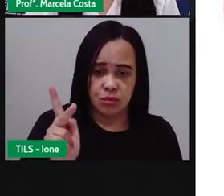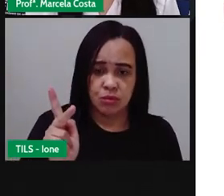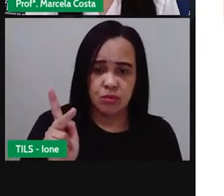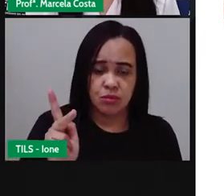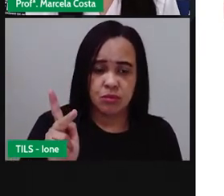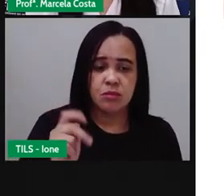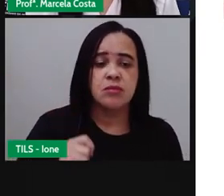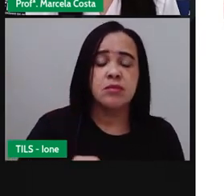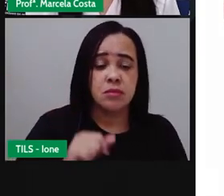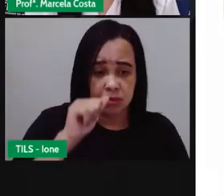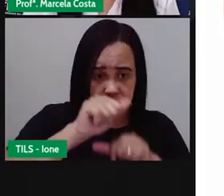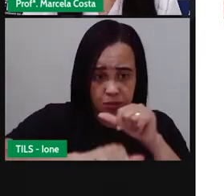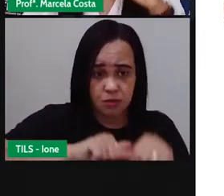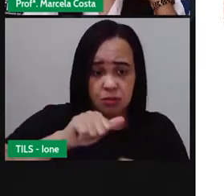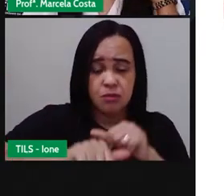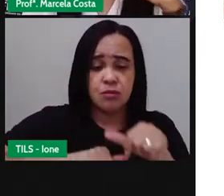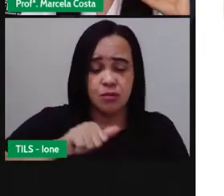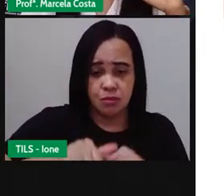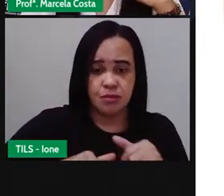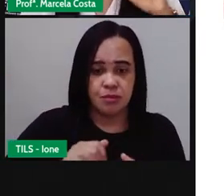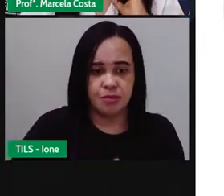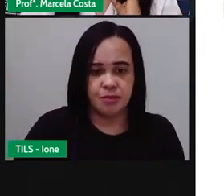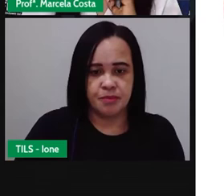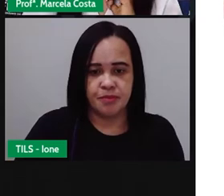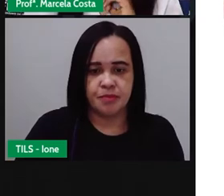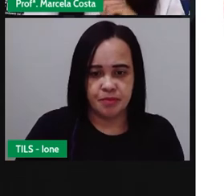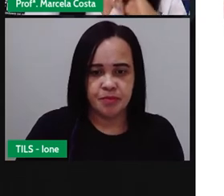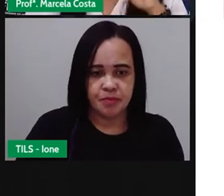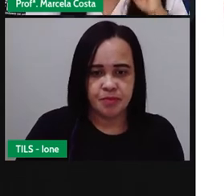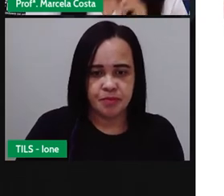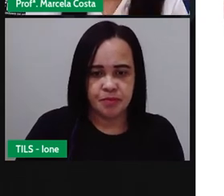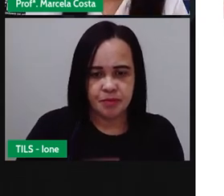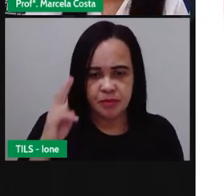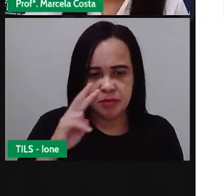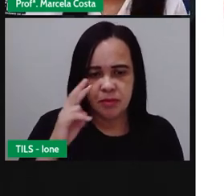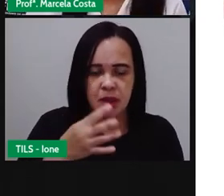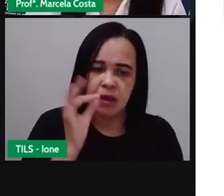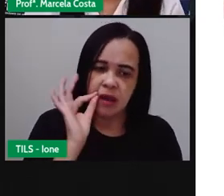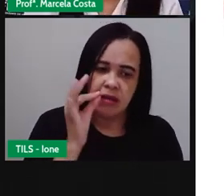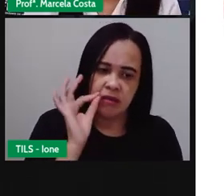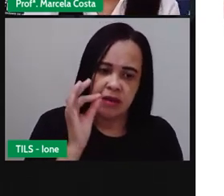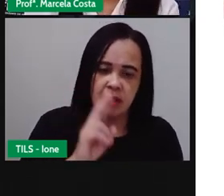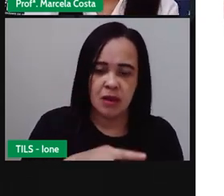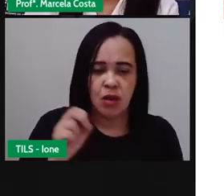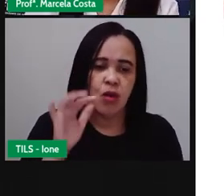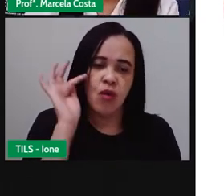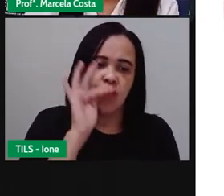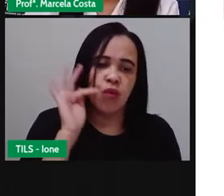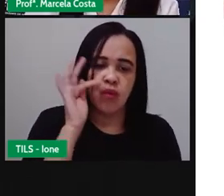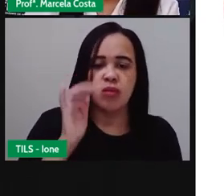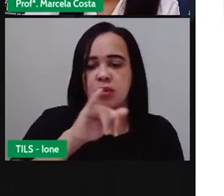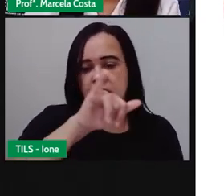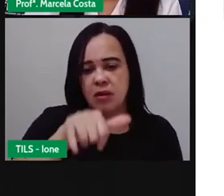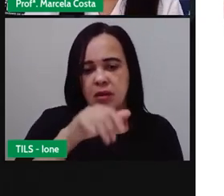jabuticaba, ó. Não lembra para a gente aquela outra consoante que é a consoante cá?